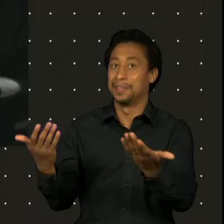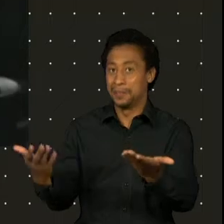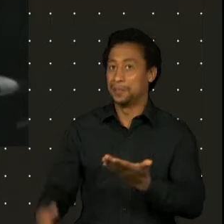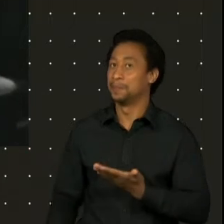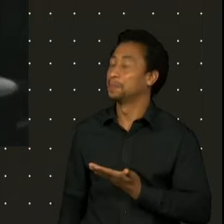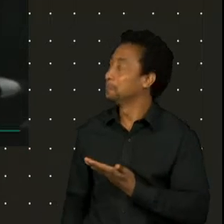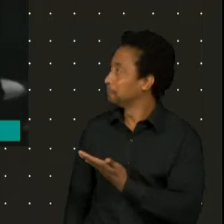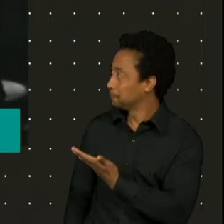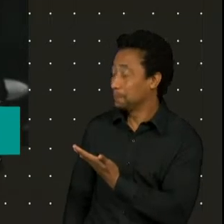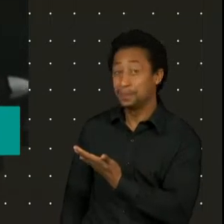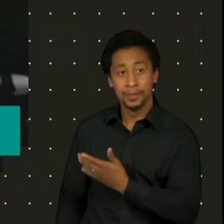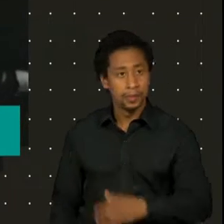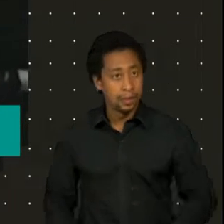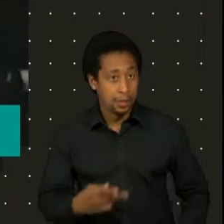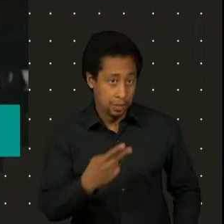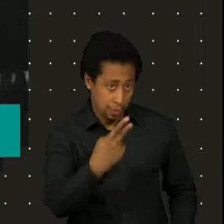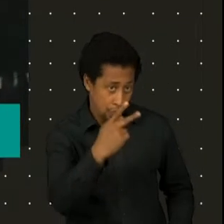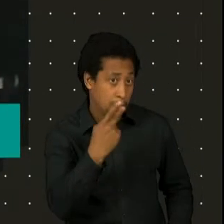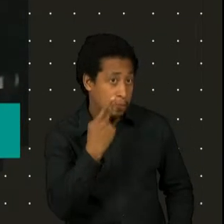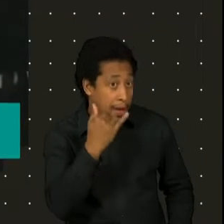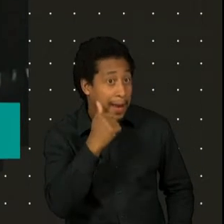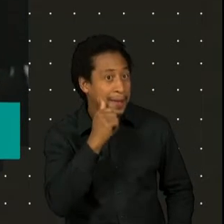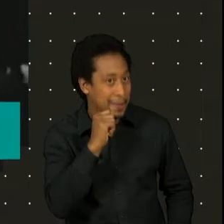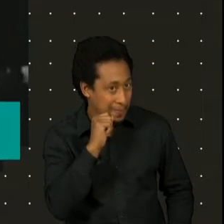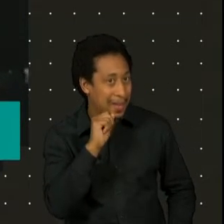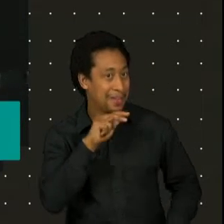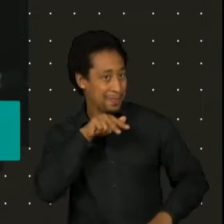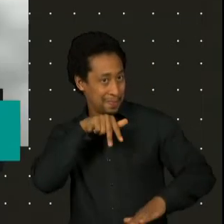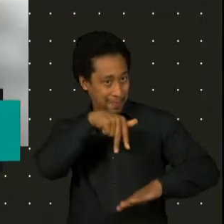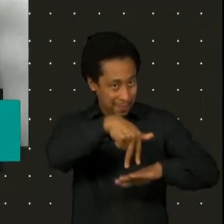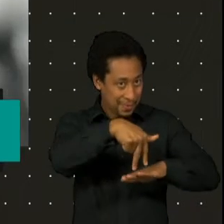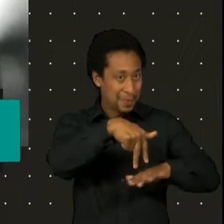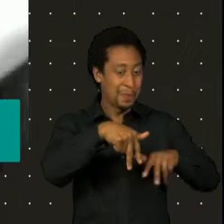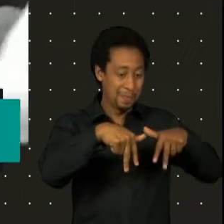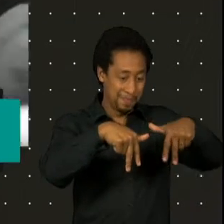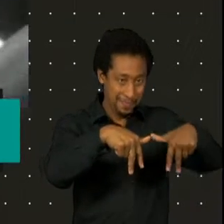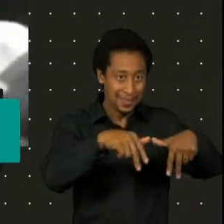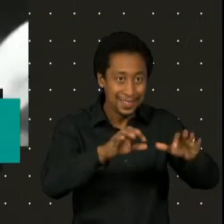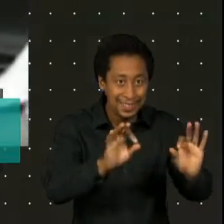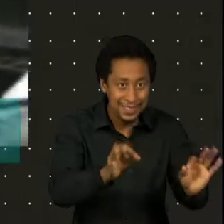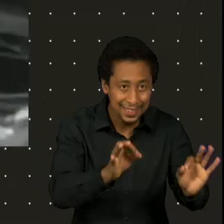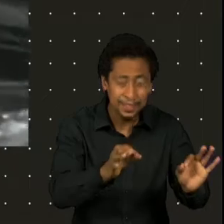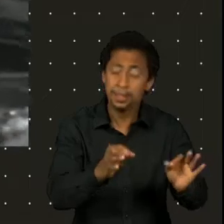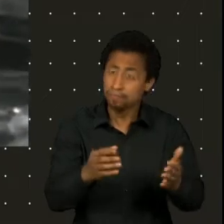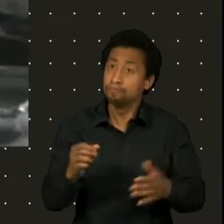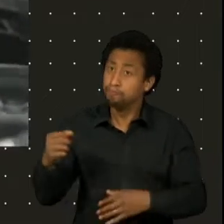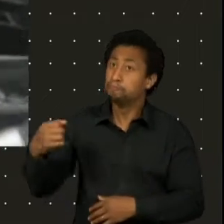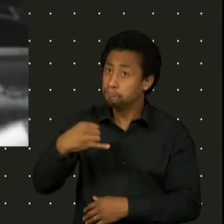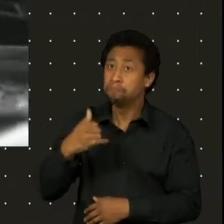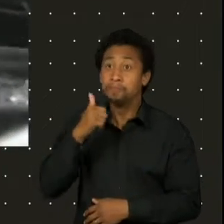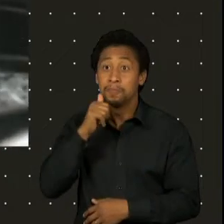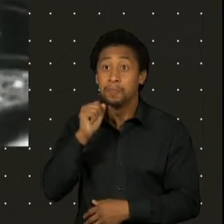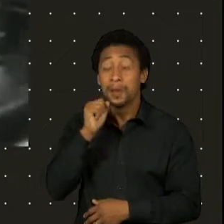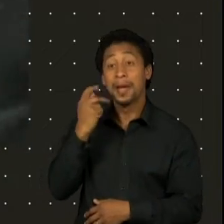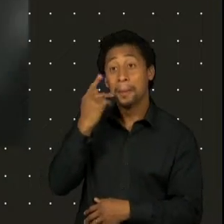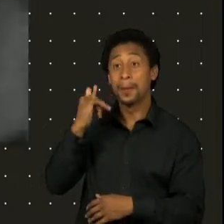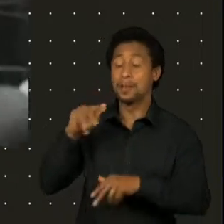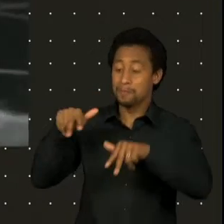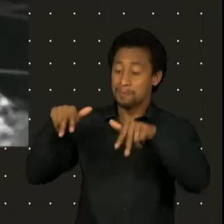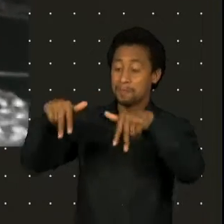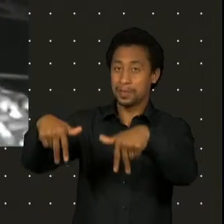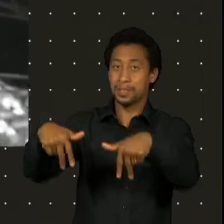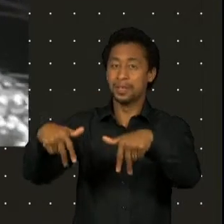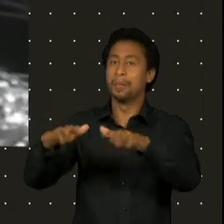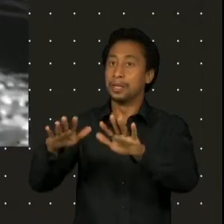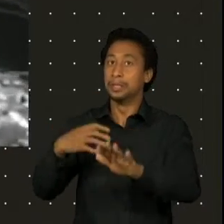seus pais no palco. Com meus pais no palco. Eu morria de medo, porque era uma coisa meio insegura. A gente andava em cima de telas. Eu